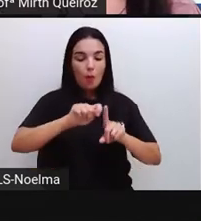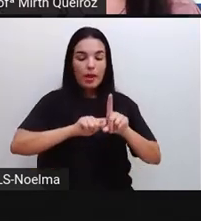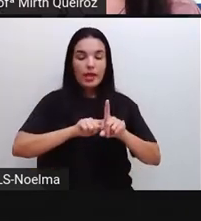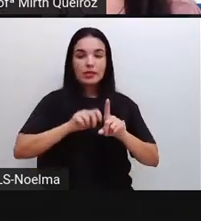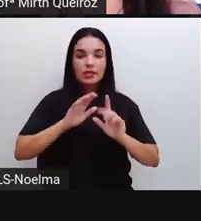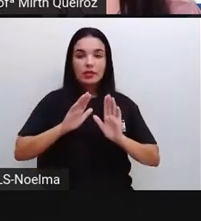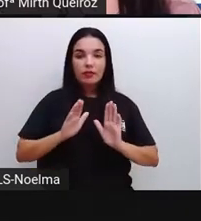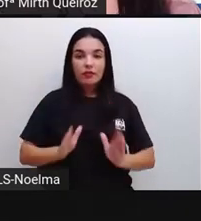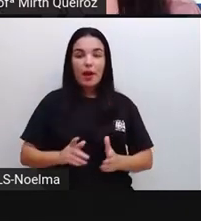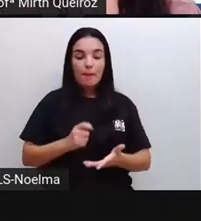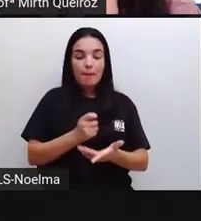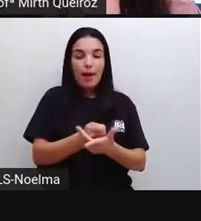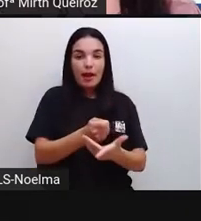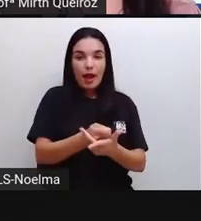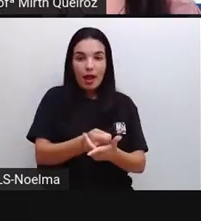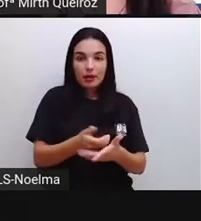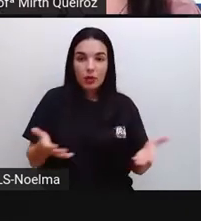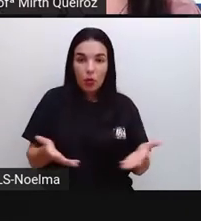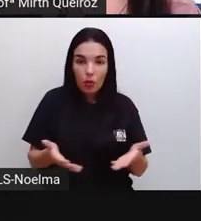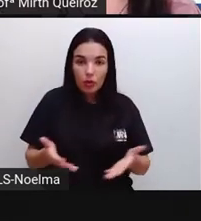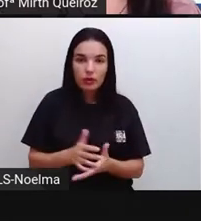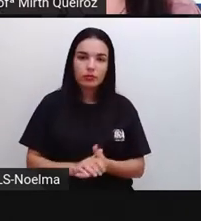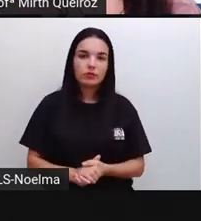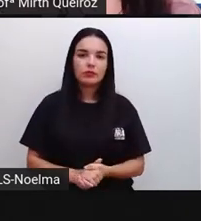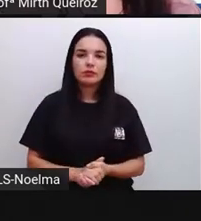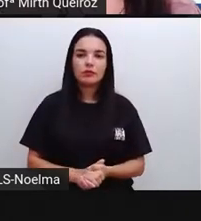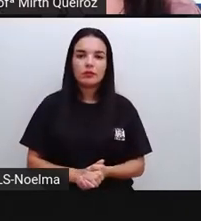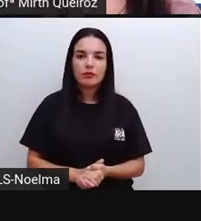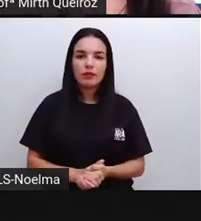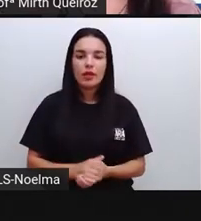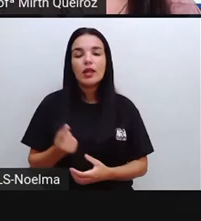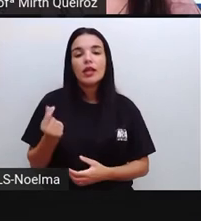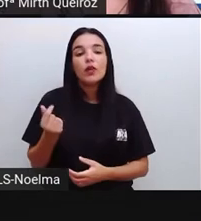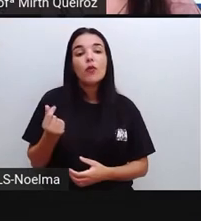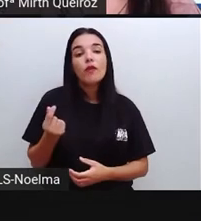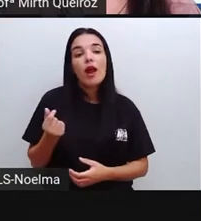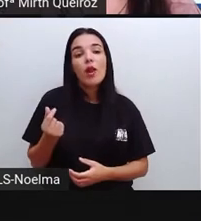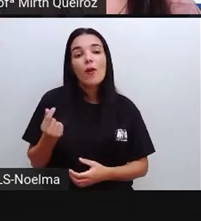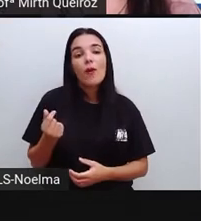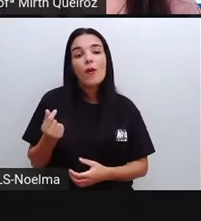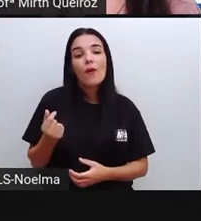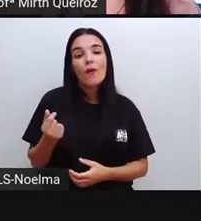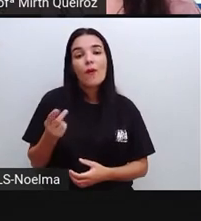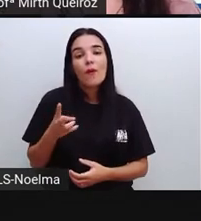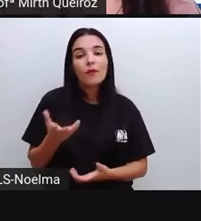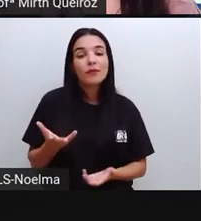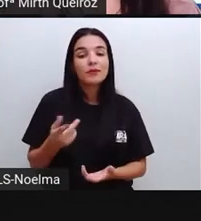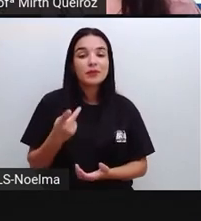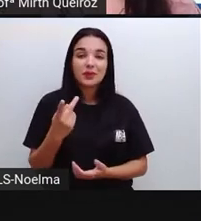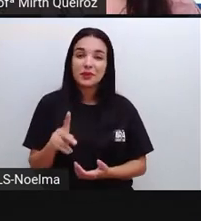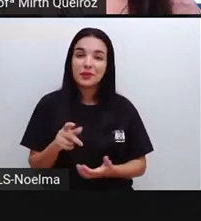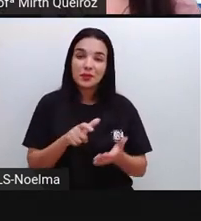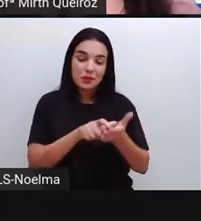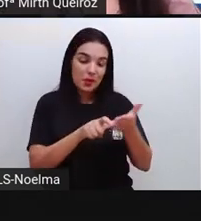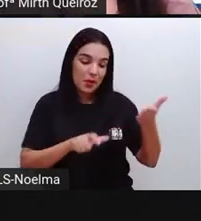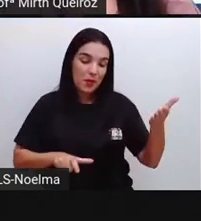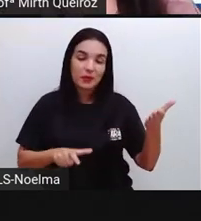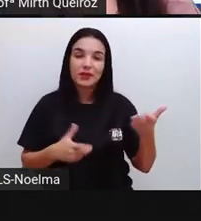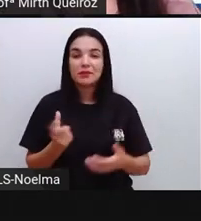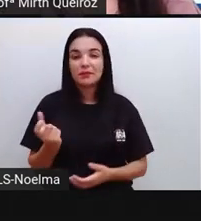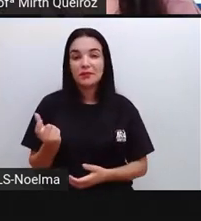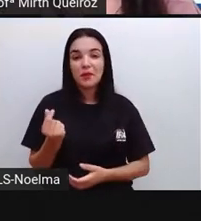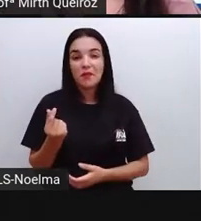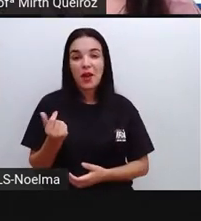da água, né? Deste boleto e o valor da sua